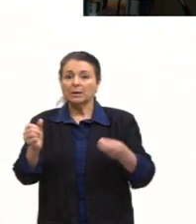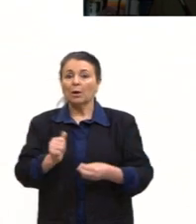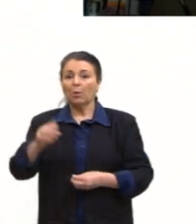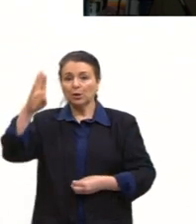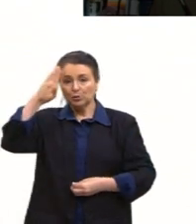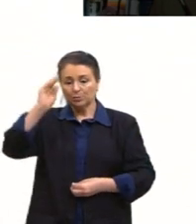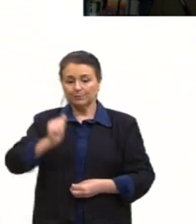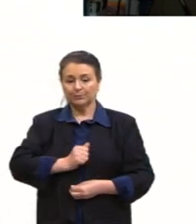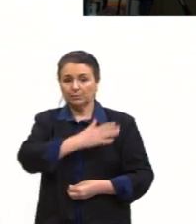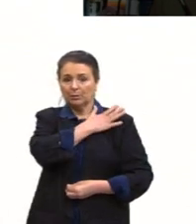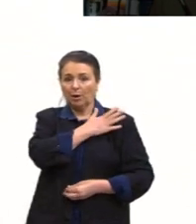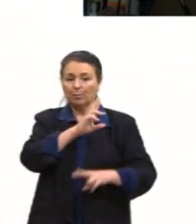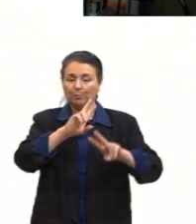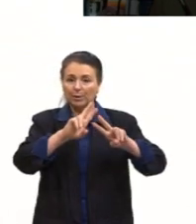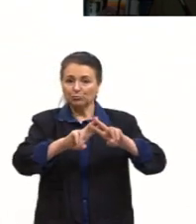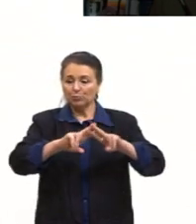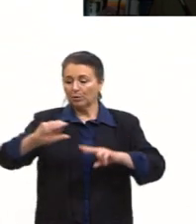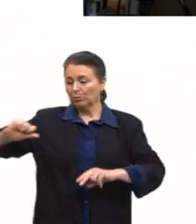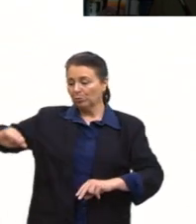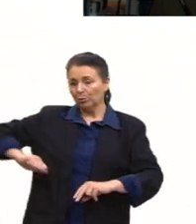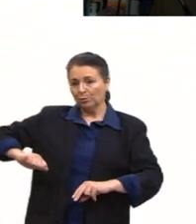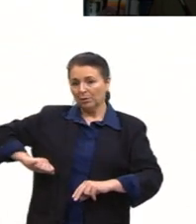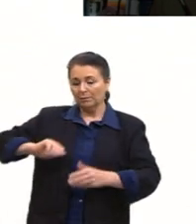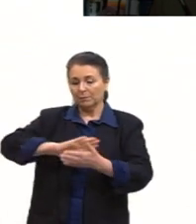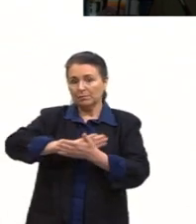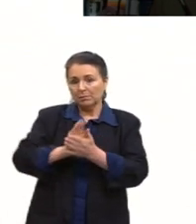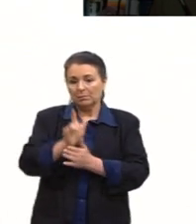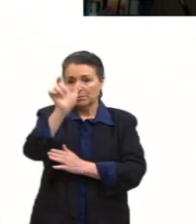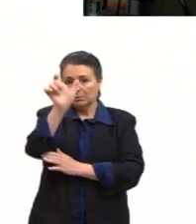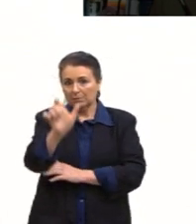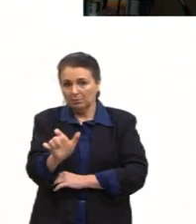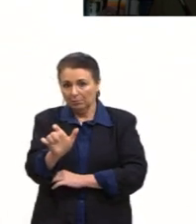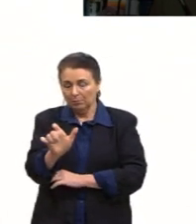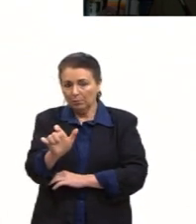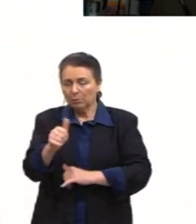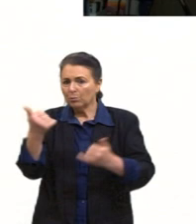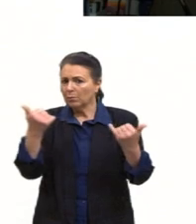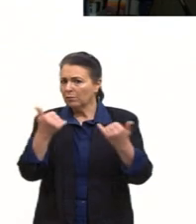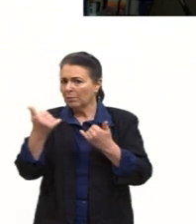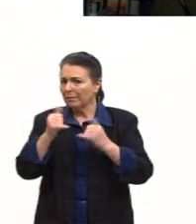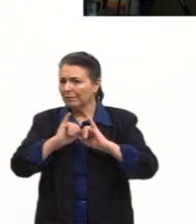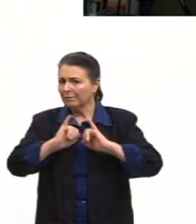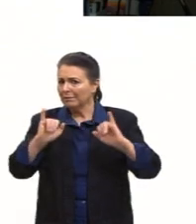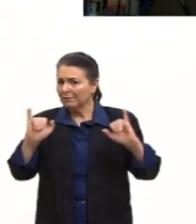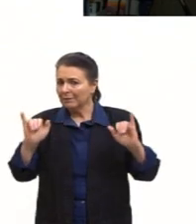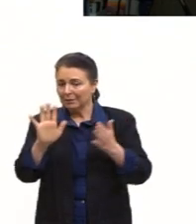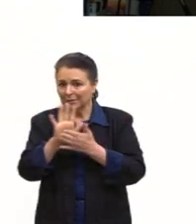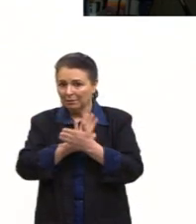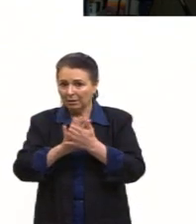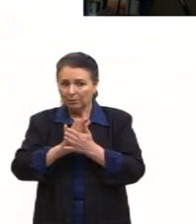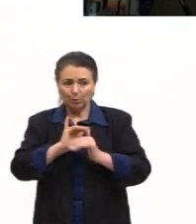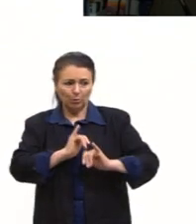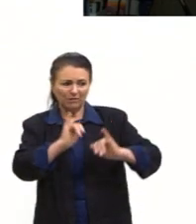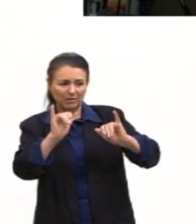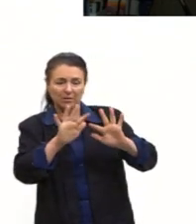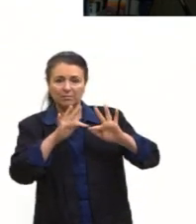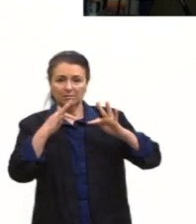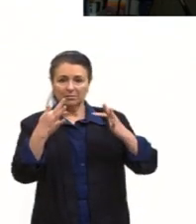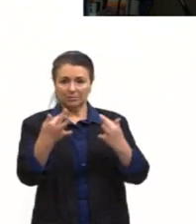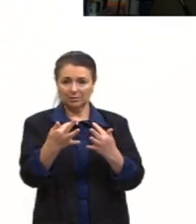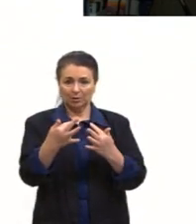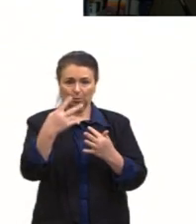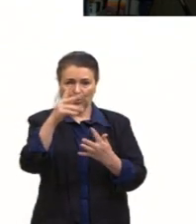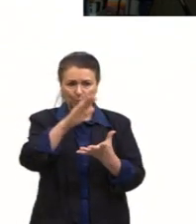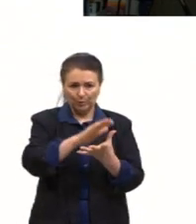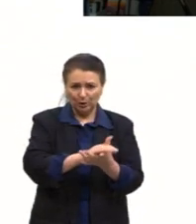prendia, torturava, matava essas pessoas e não informava ninguém. Não dizia para a família, ó, o teu